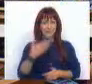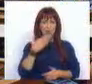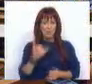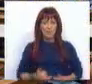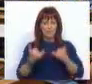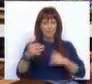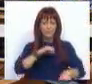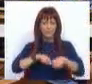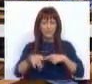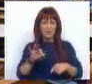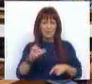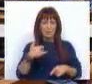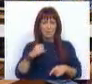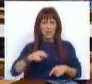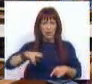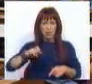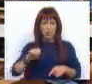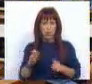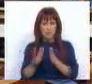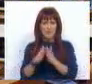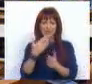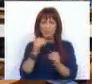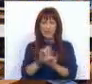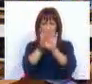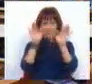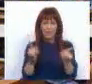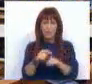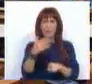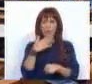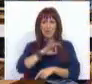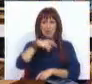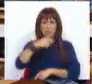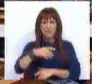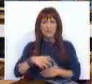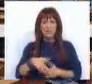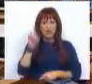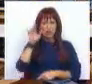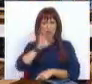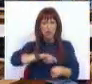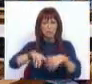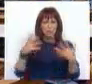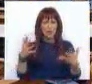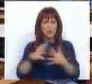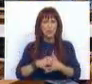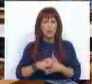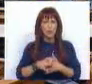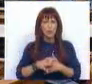Há palavras o Sr. Deputado Pedro Mano Santos, para os esclarecimentos. Muito obrigado, Sr. Presidente. Sras. e Srs. Deputados,